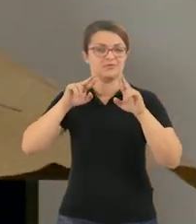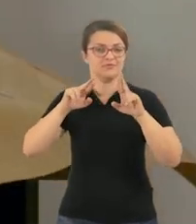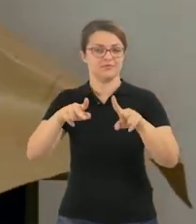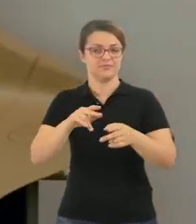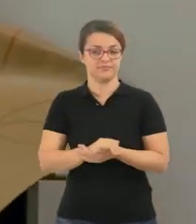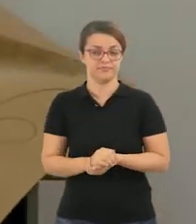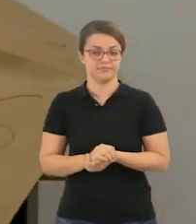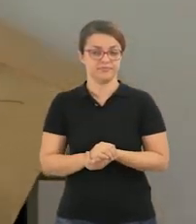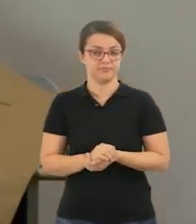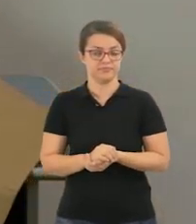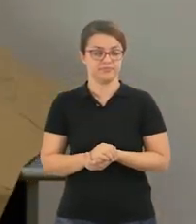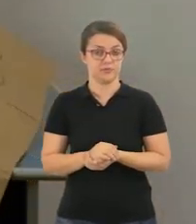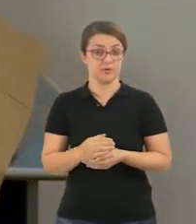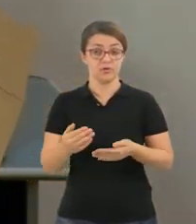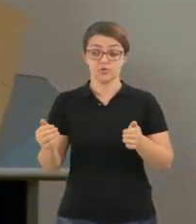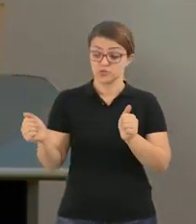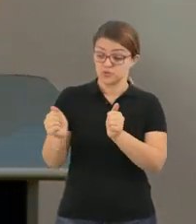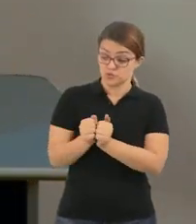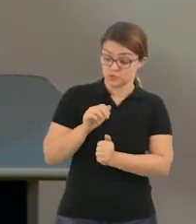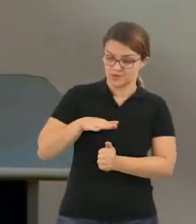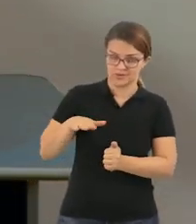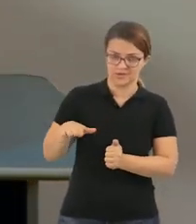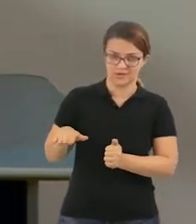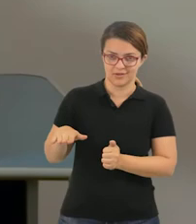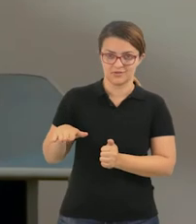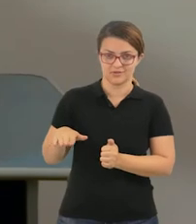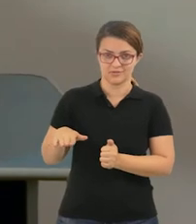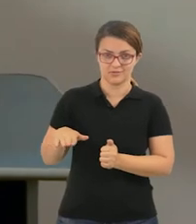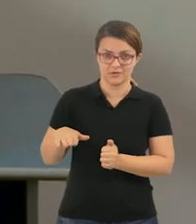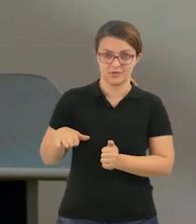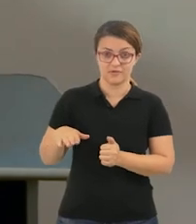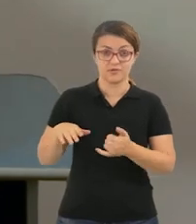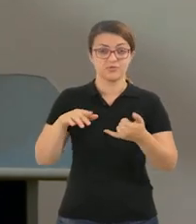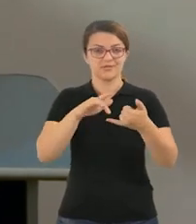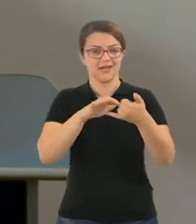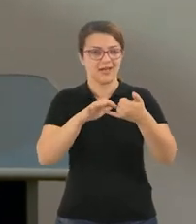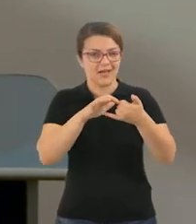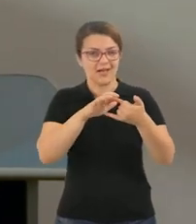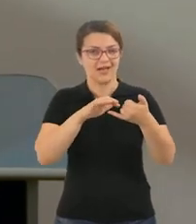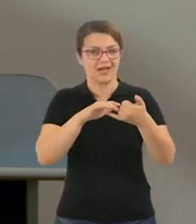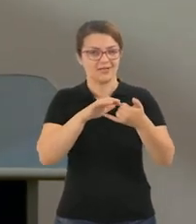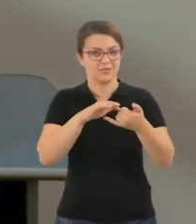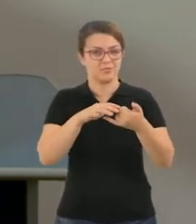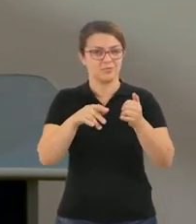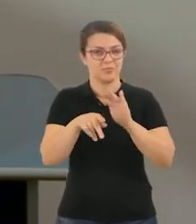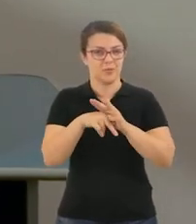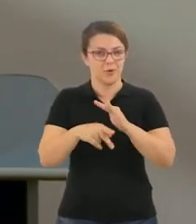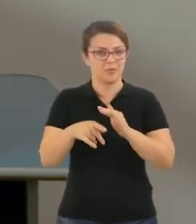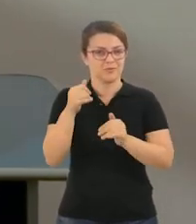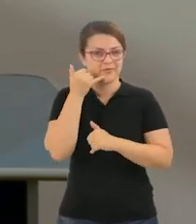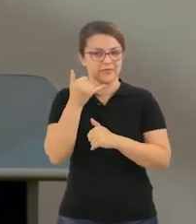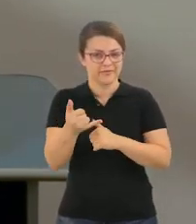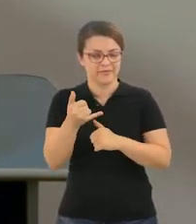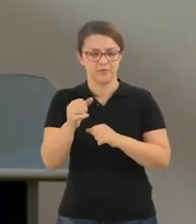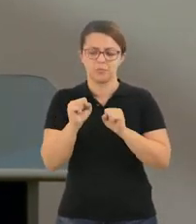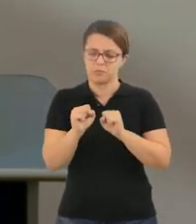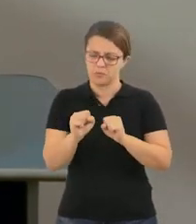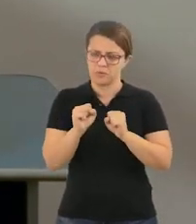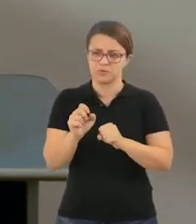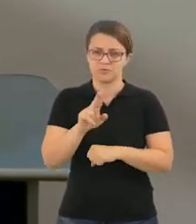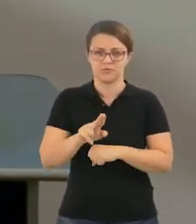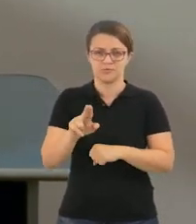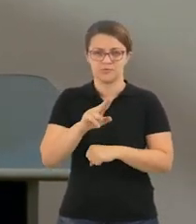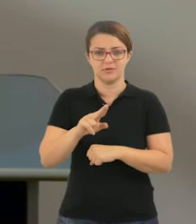vamos confeccionar junto com a criança um teclado de telefone. Pode ser confeccionado numa cartolina, num papel